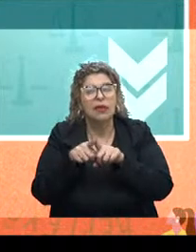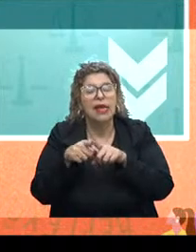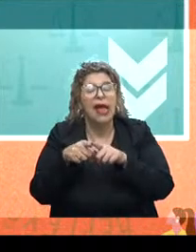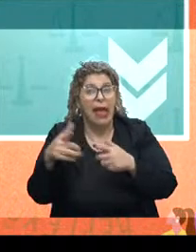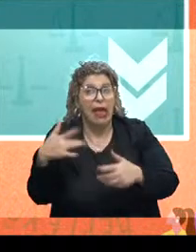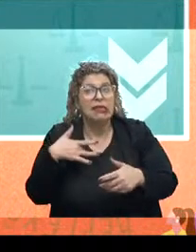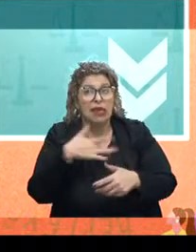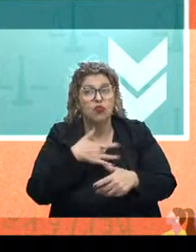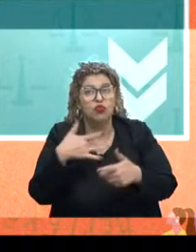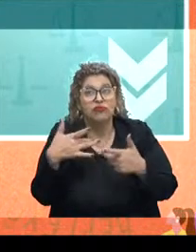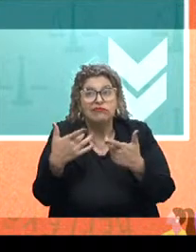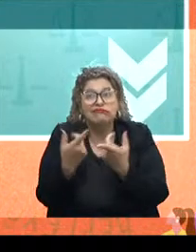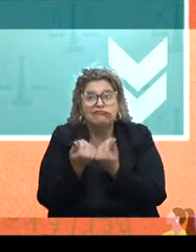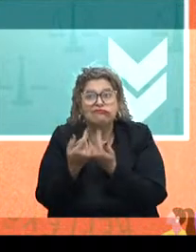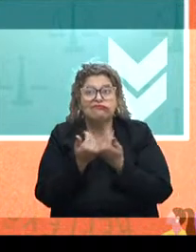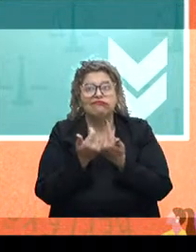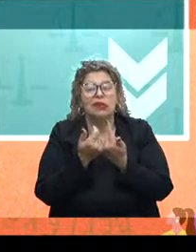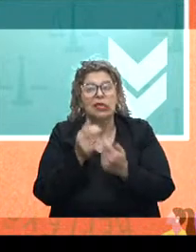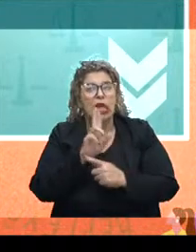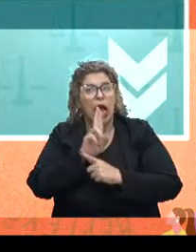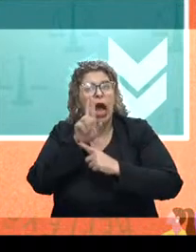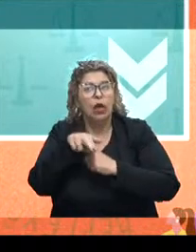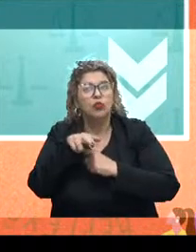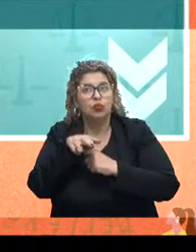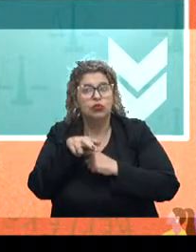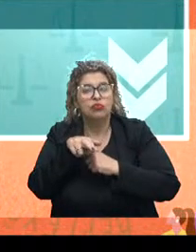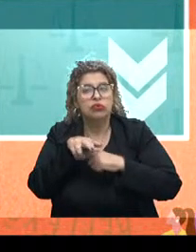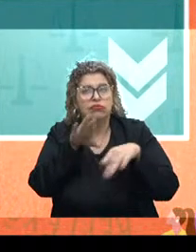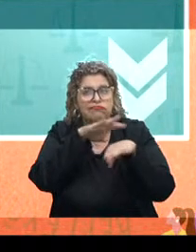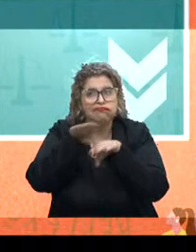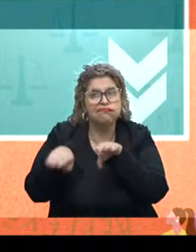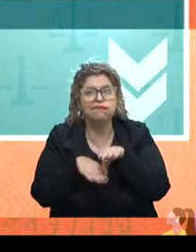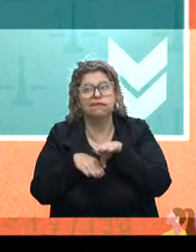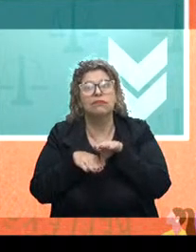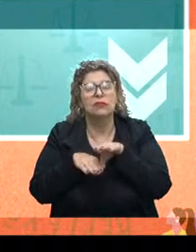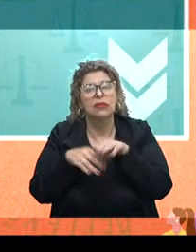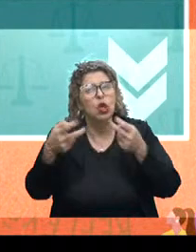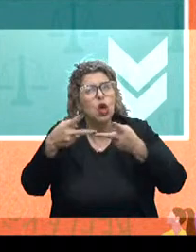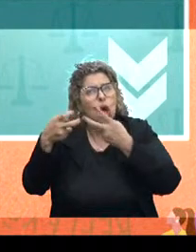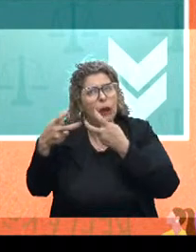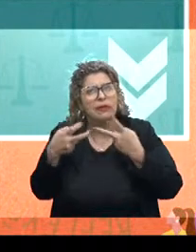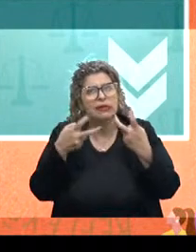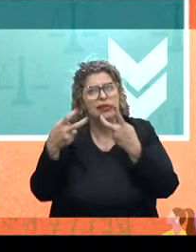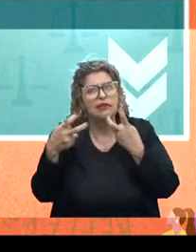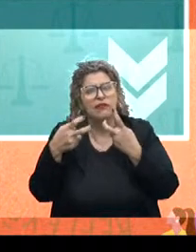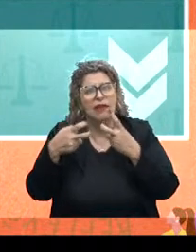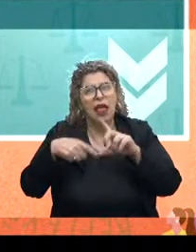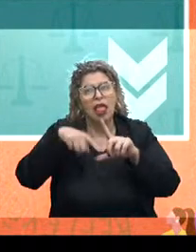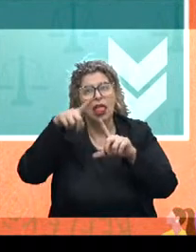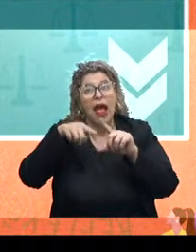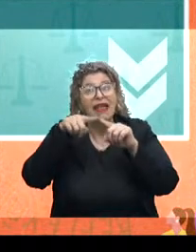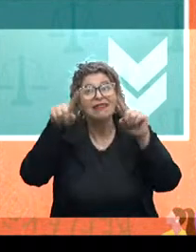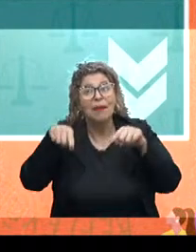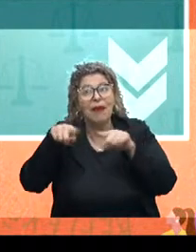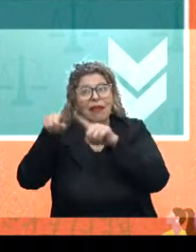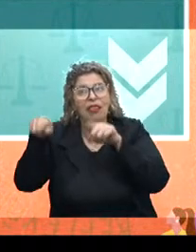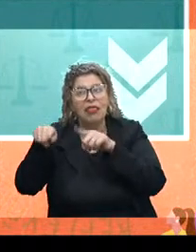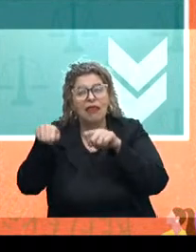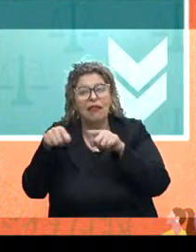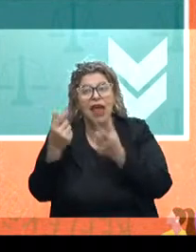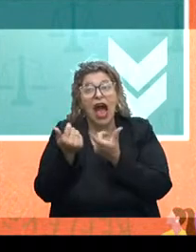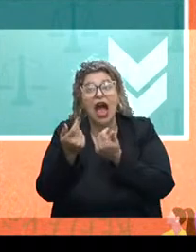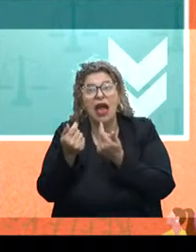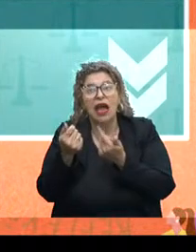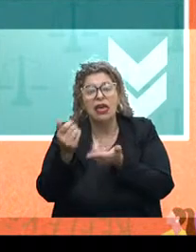financeira das pessoas e que vai resultar em um aumento da desigualdade. Se a gente observar ali as tabelas, a renda diminuiu pela